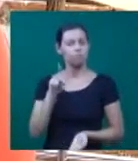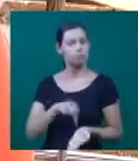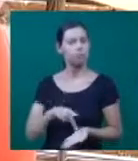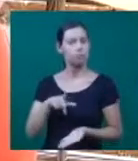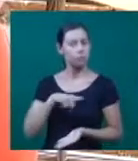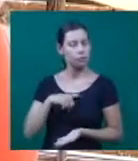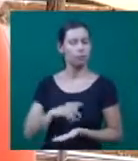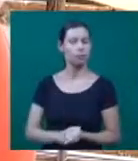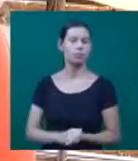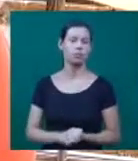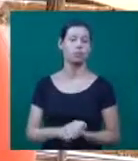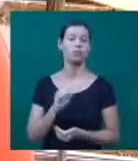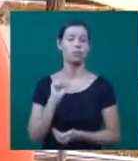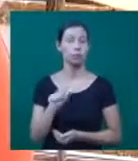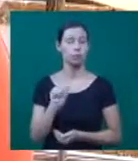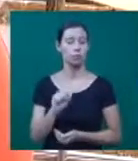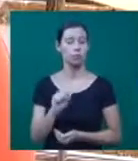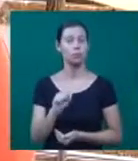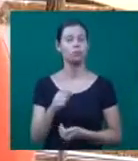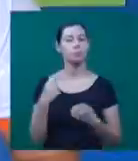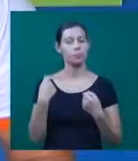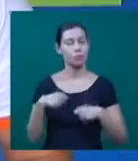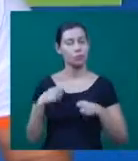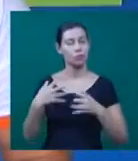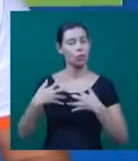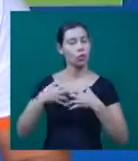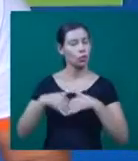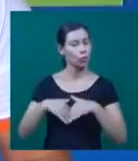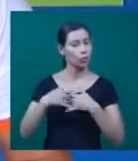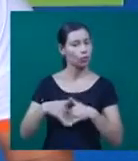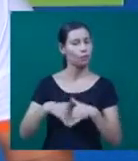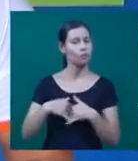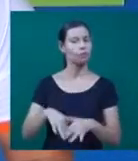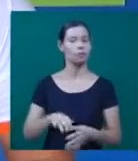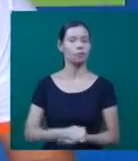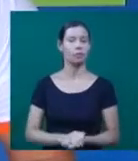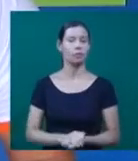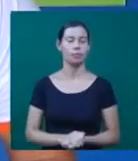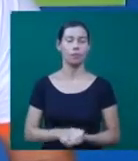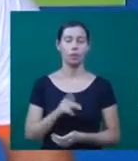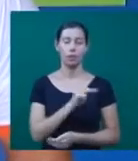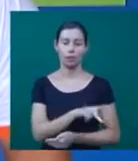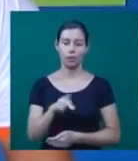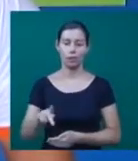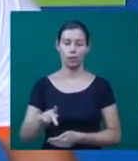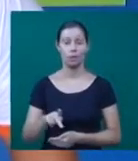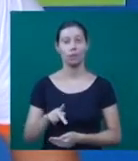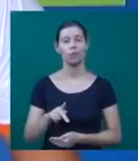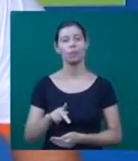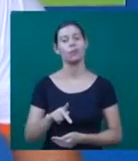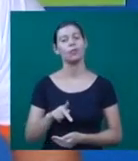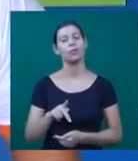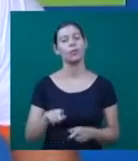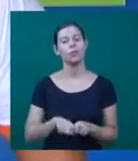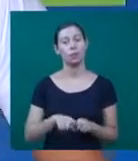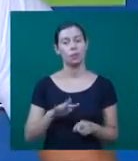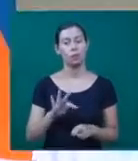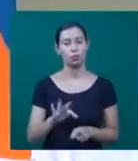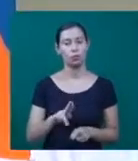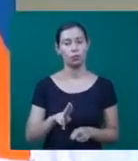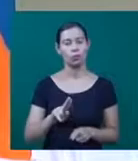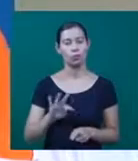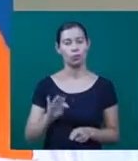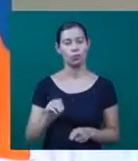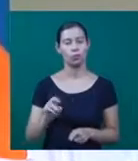para que a gente tenha uma tomada de consciência. Este professor e tutor do PET Letras afirma que os temas abordados são